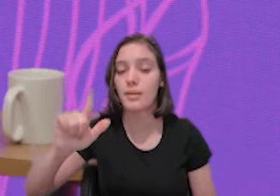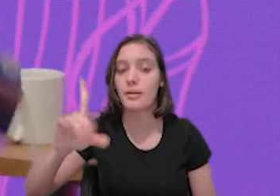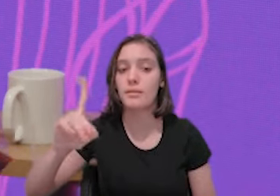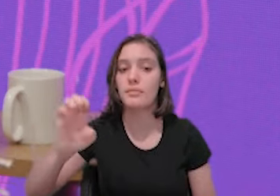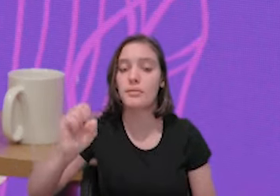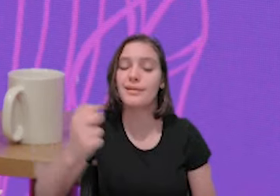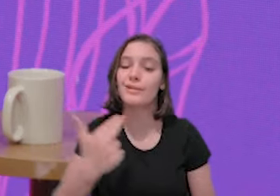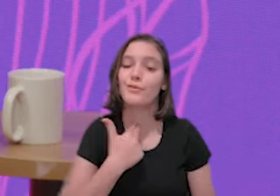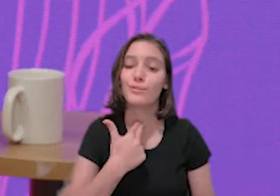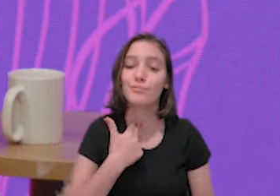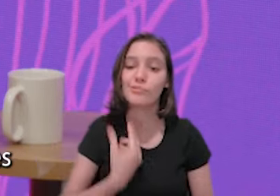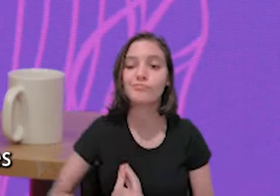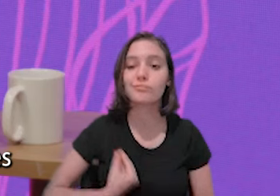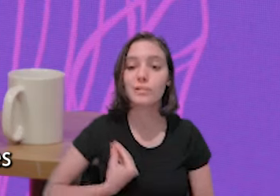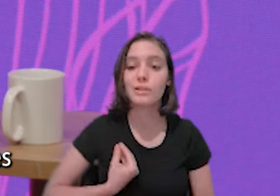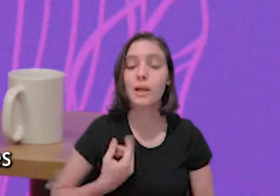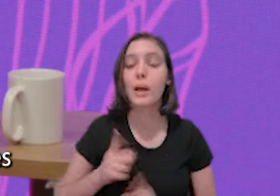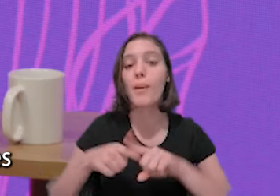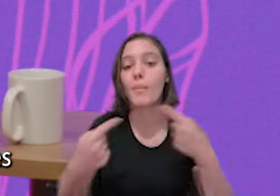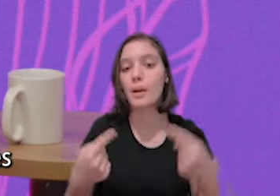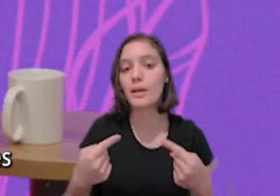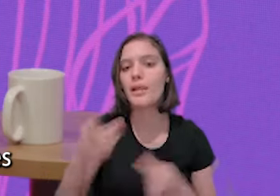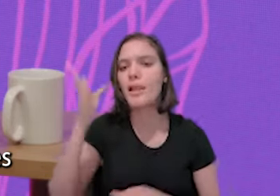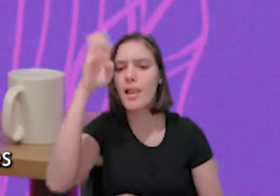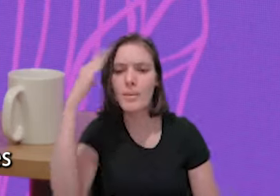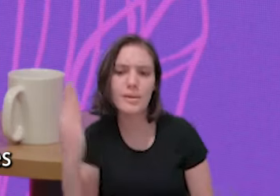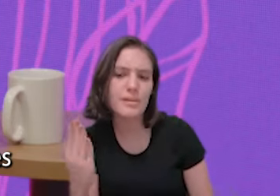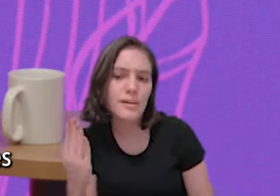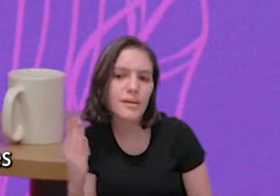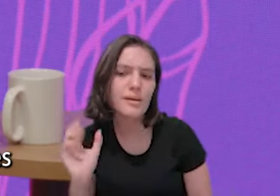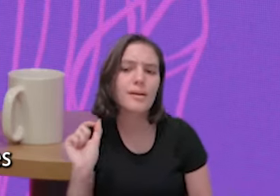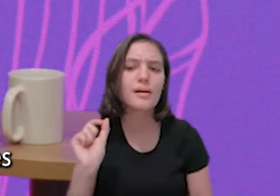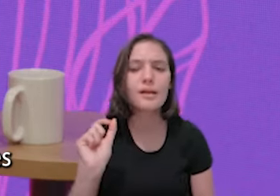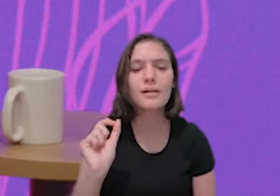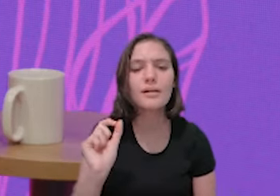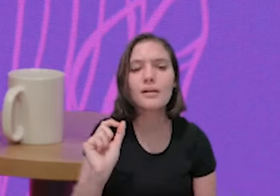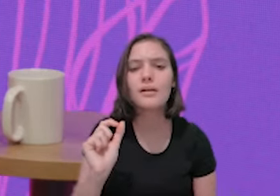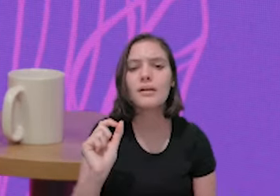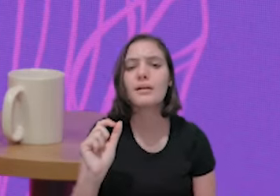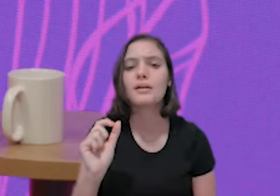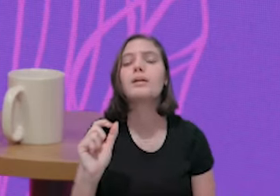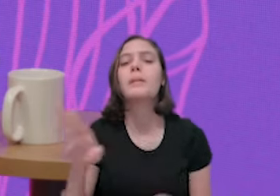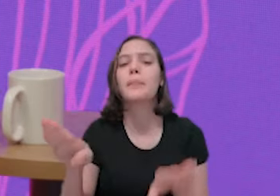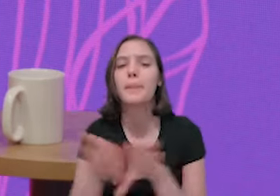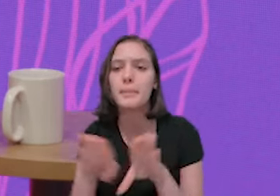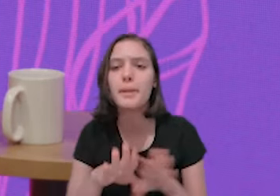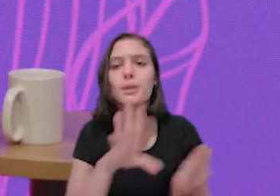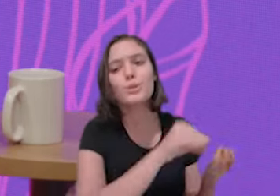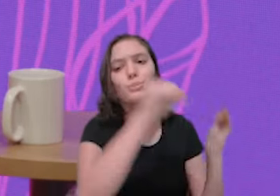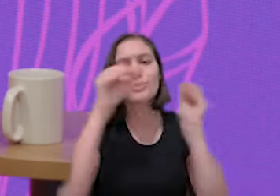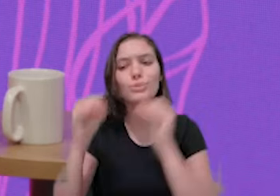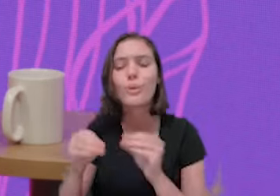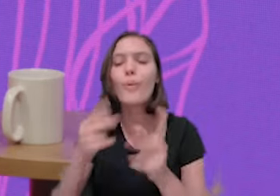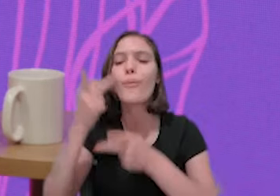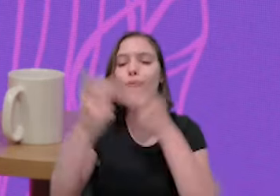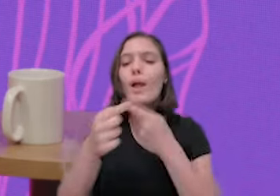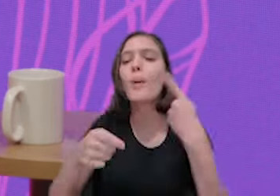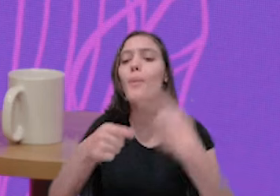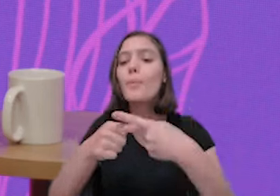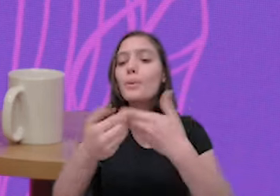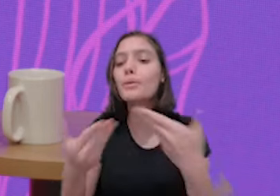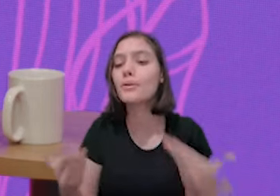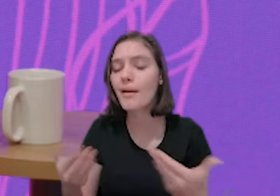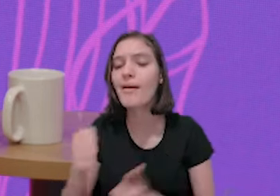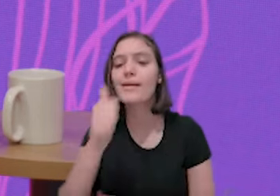Milede também é uma imigrante. Conta para a gente por quem essas mulheres, né, e todo mundo que tenha interesse em